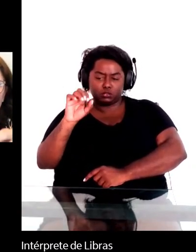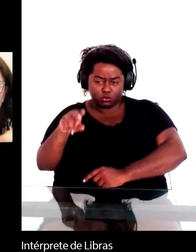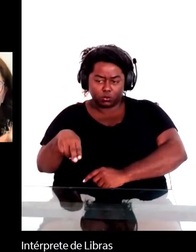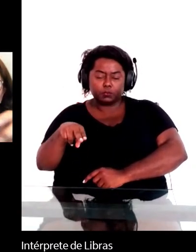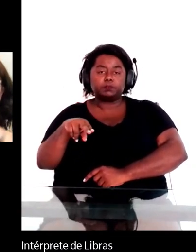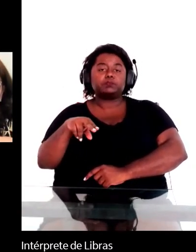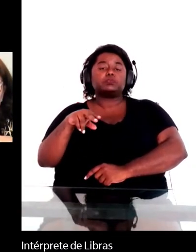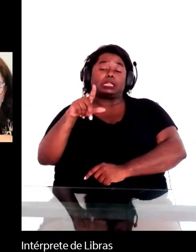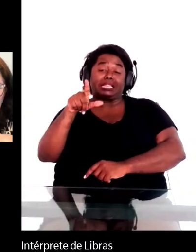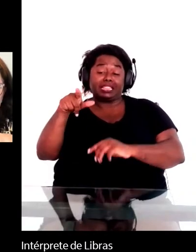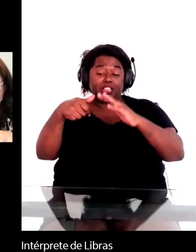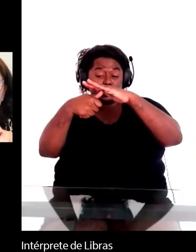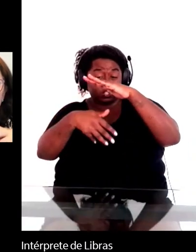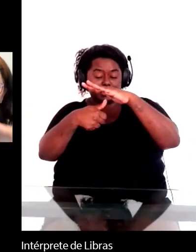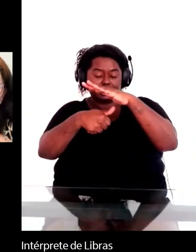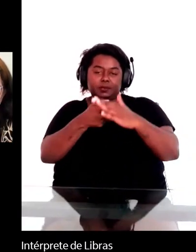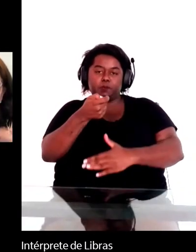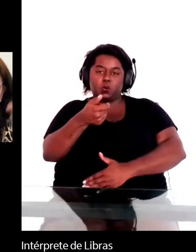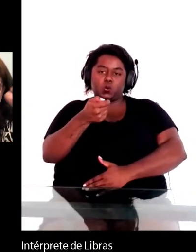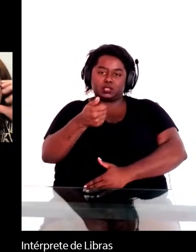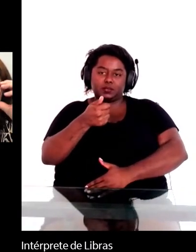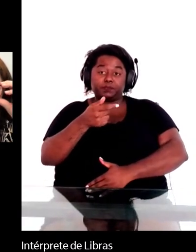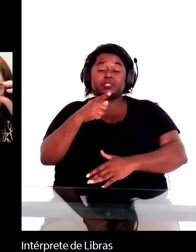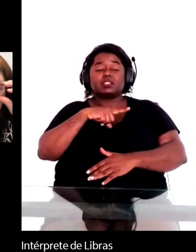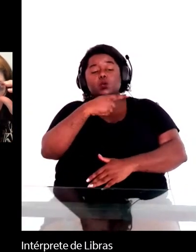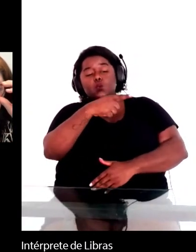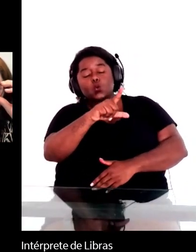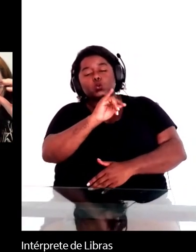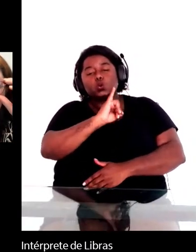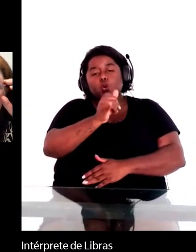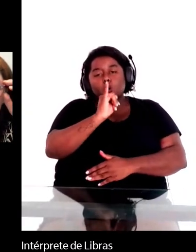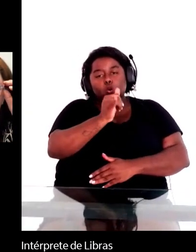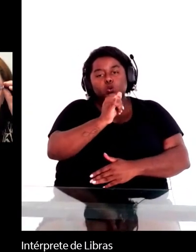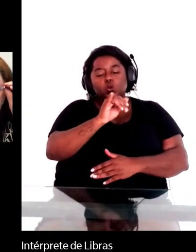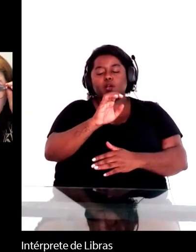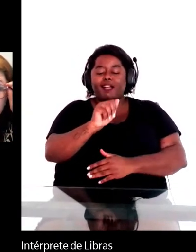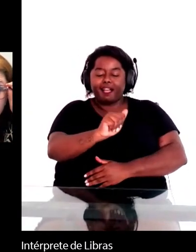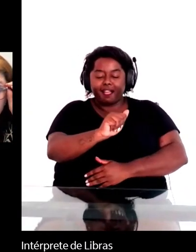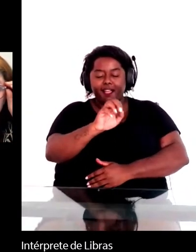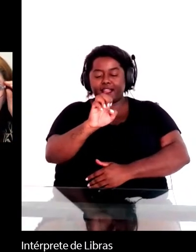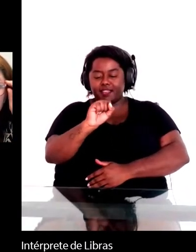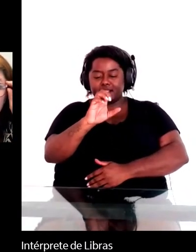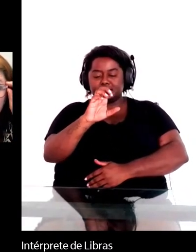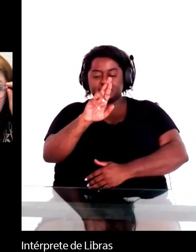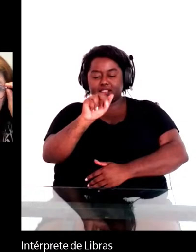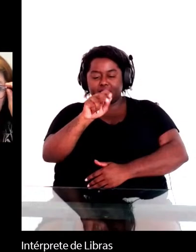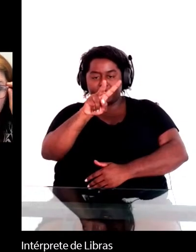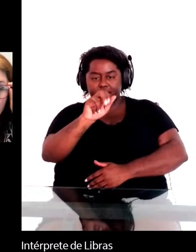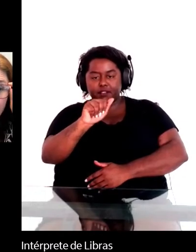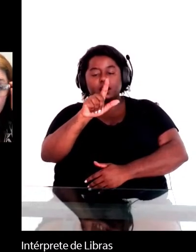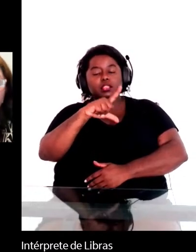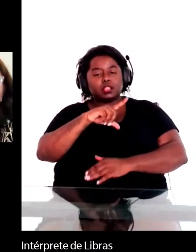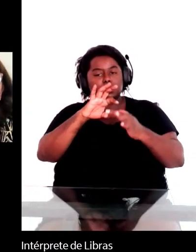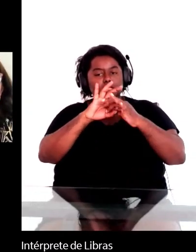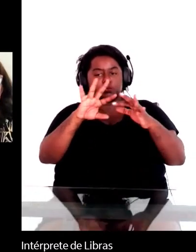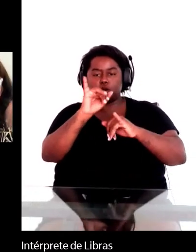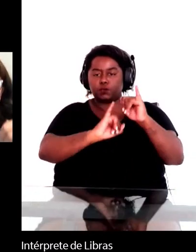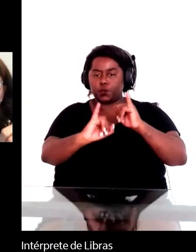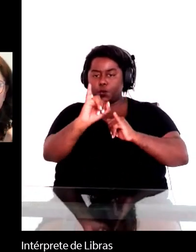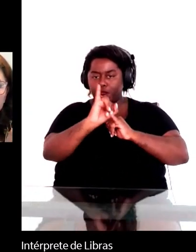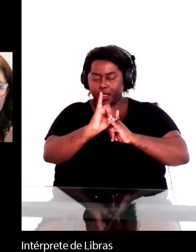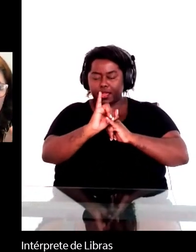para ver aqui, por exemplo, comparado com a escrava, que é um conto que está disponível online em tradução pela Cristina Pinto Belli,